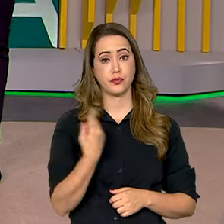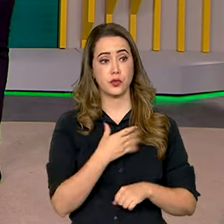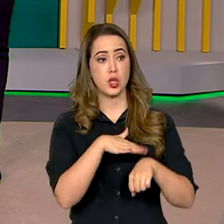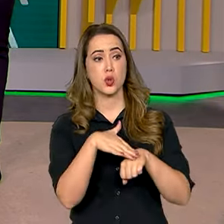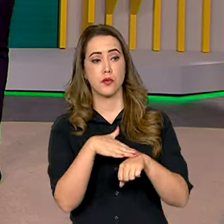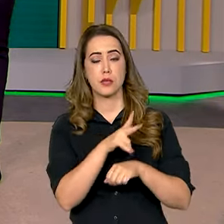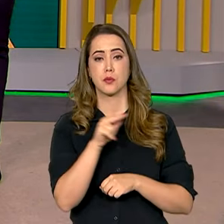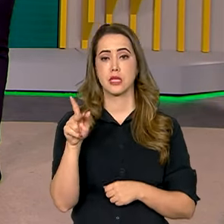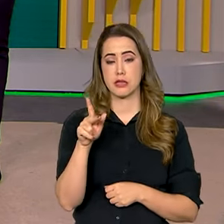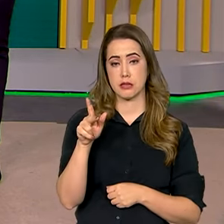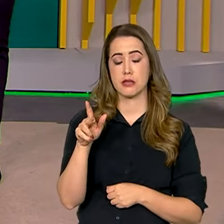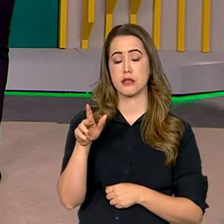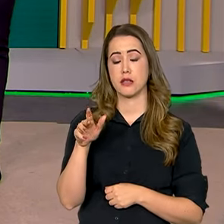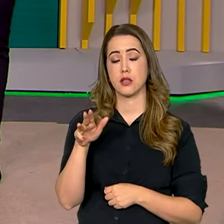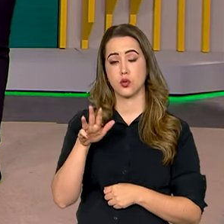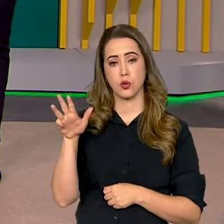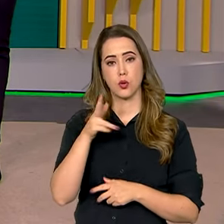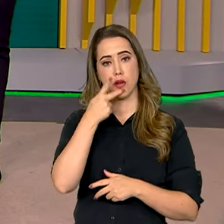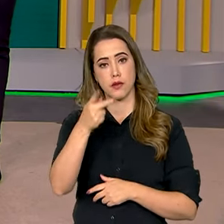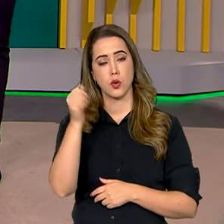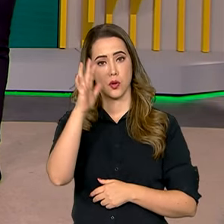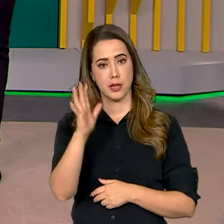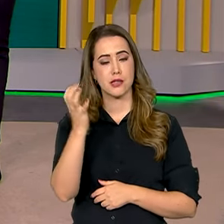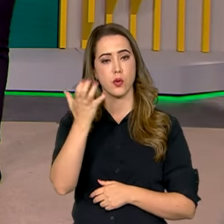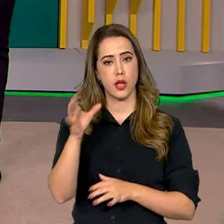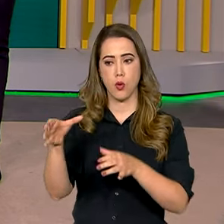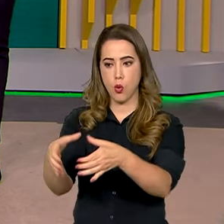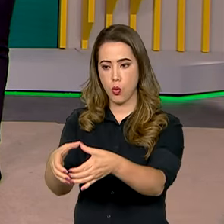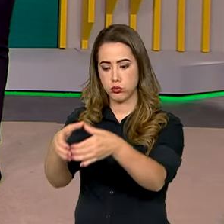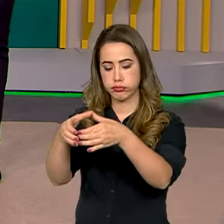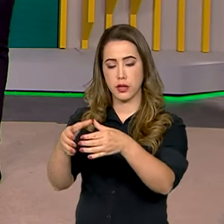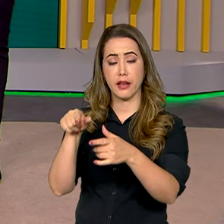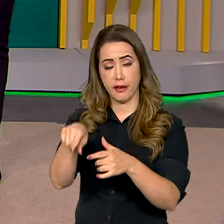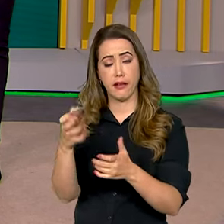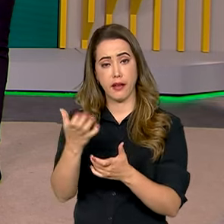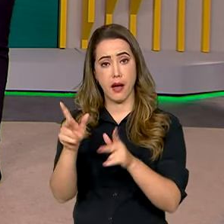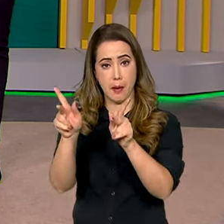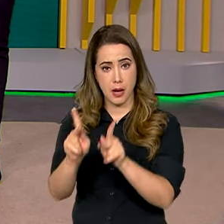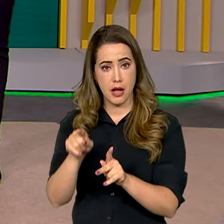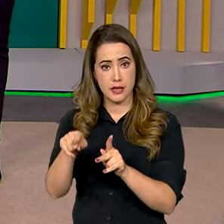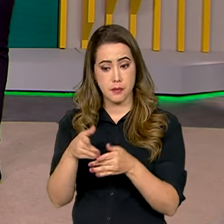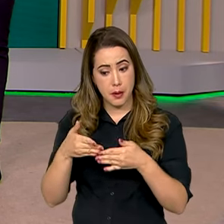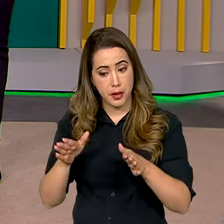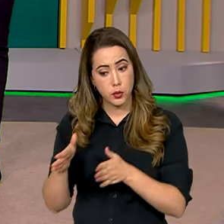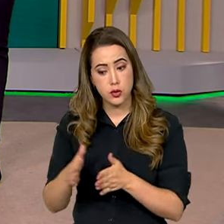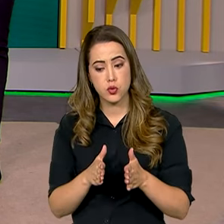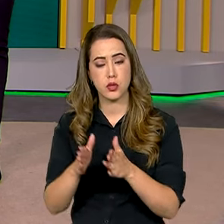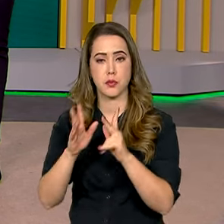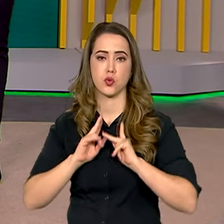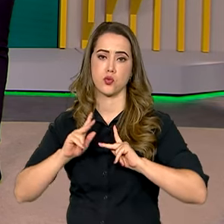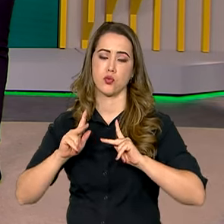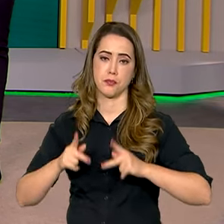nessas conversas o presidente reforçou o posicionamento brasileiro por um cessar-fogo para a abertura de um corredor humanitário.